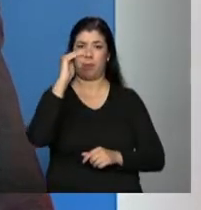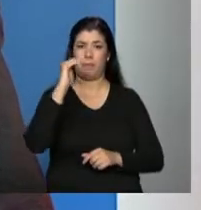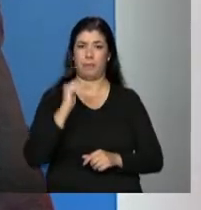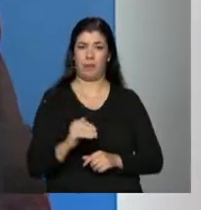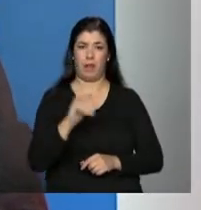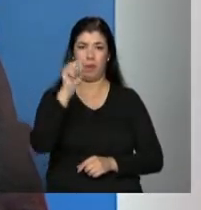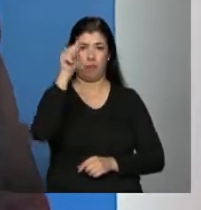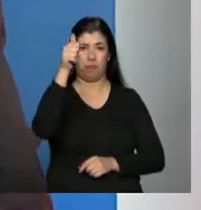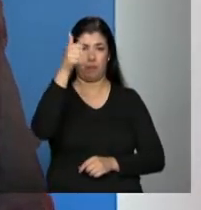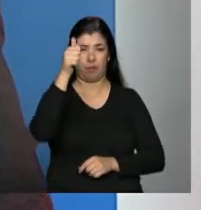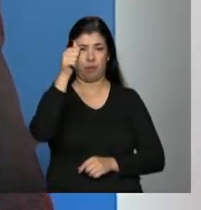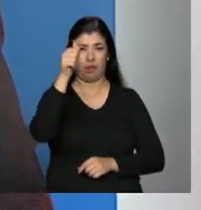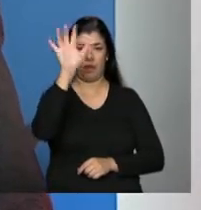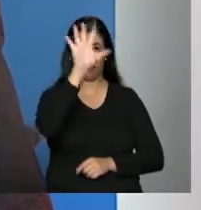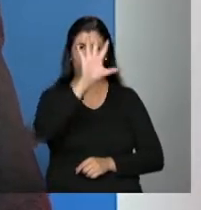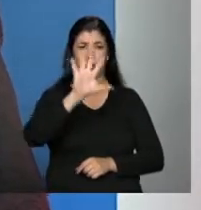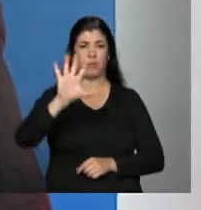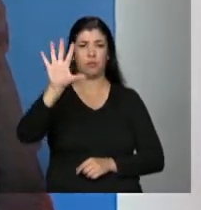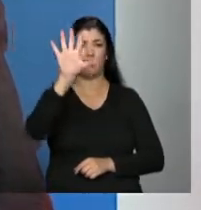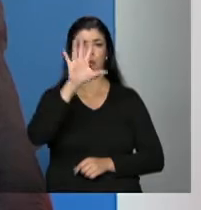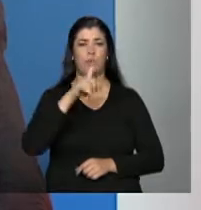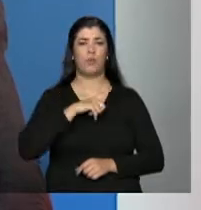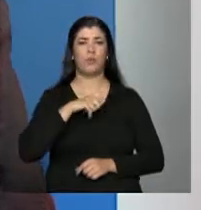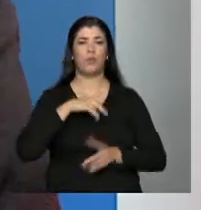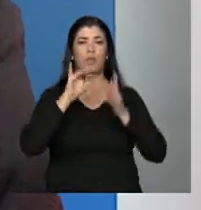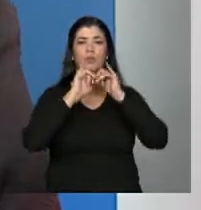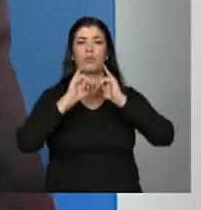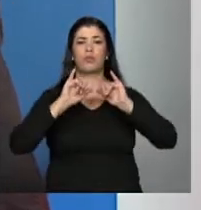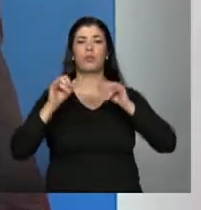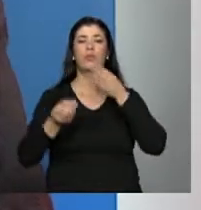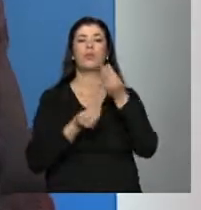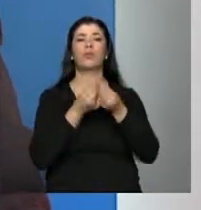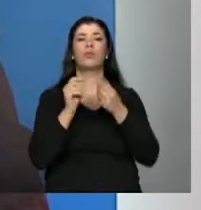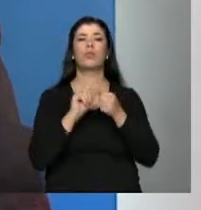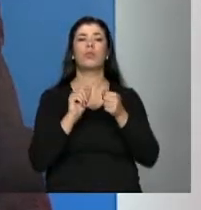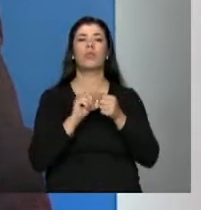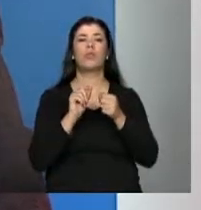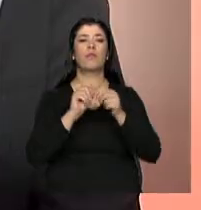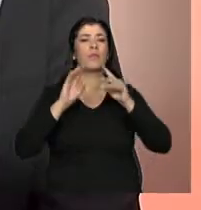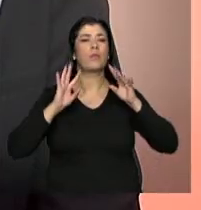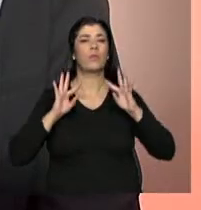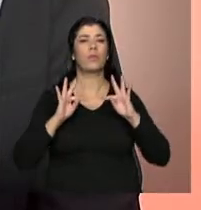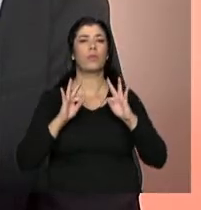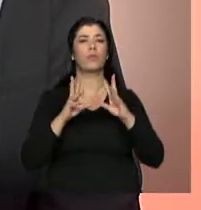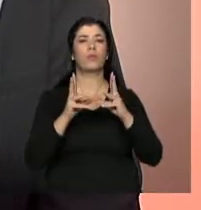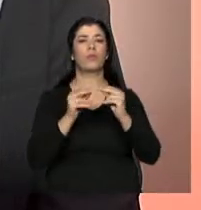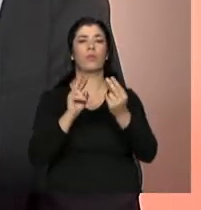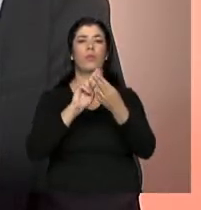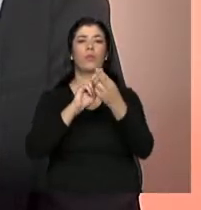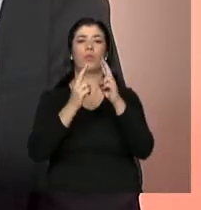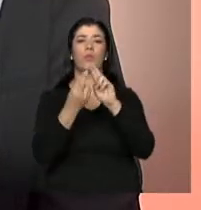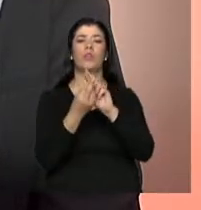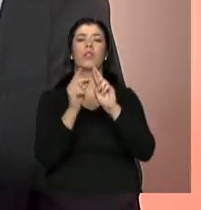geral de informações que diz respeito a toda a rede do município. Quando a gente fala rede, a gente está falando dos